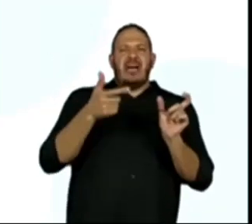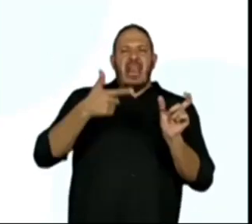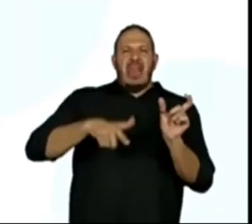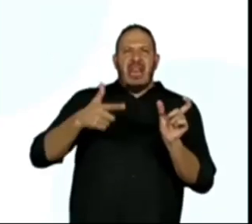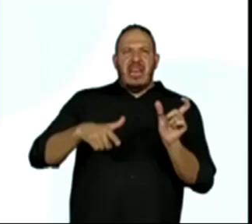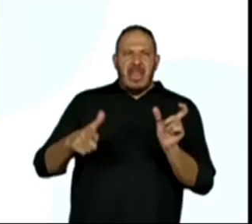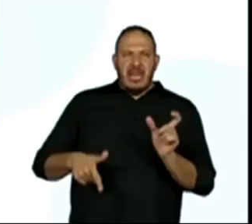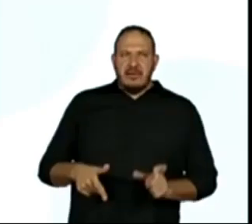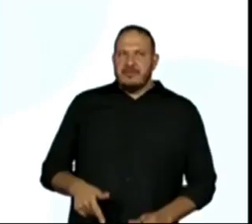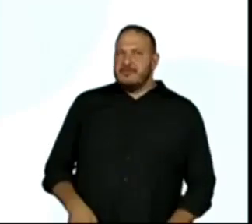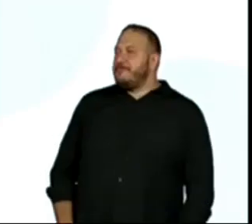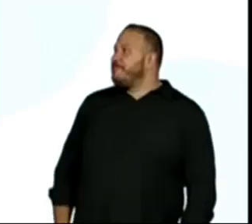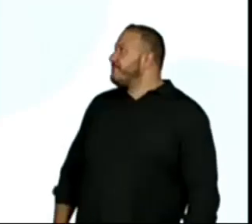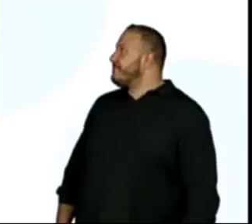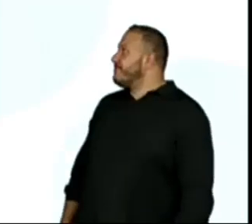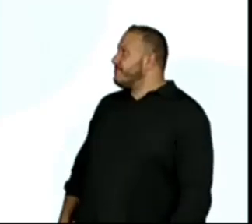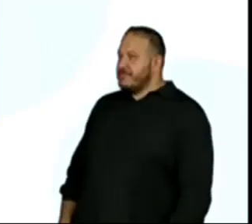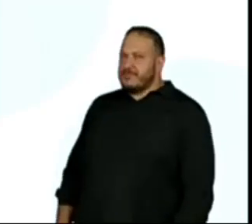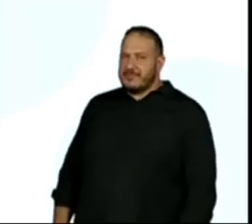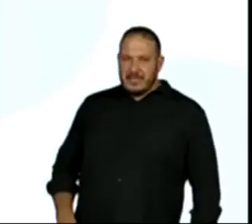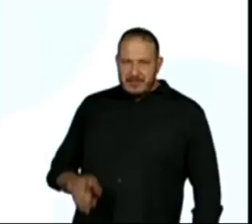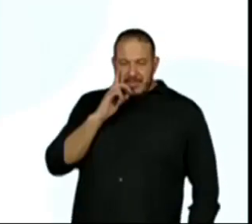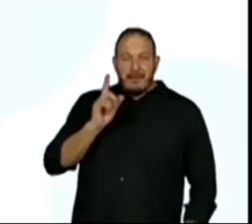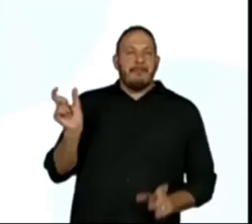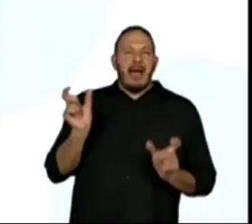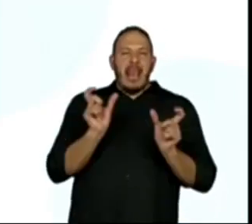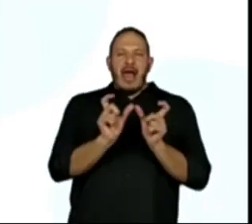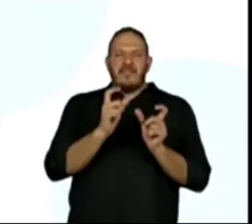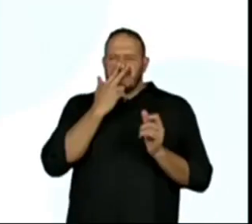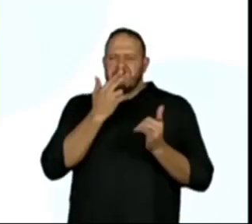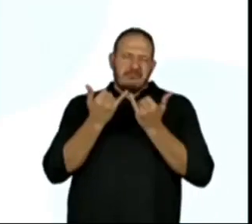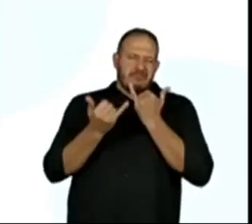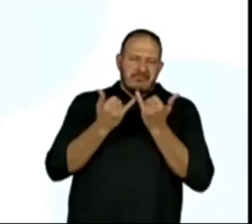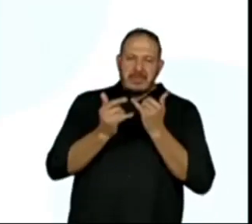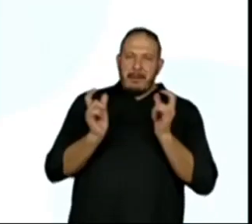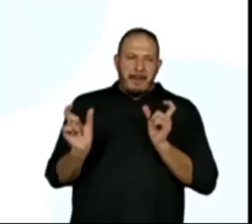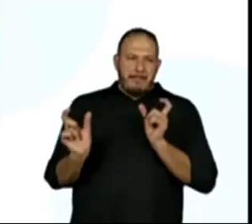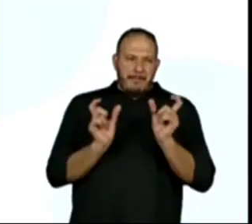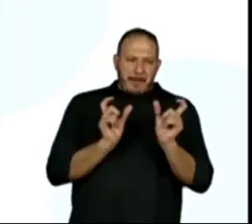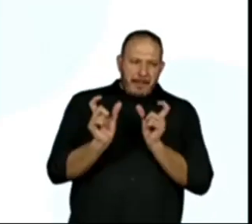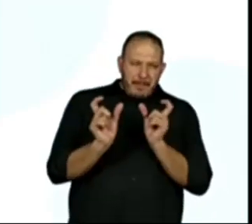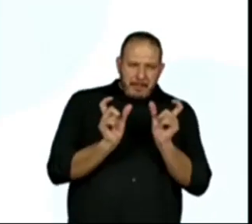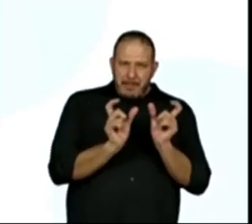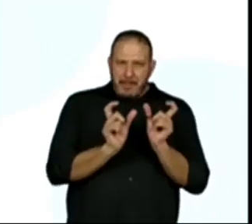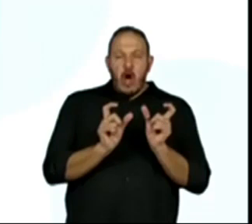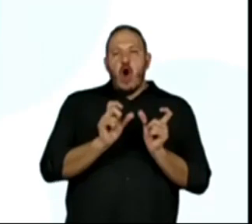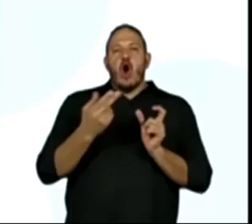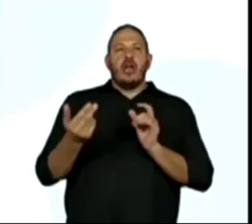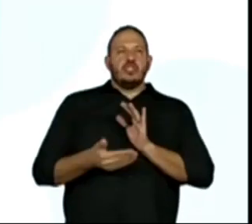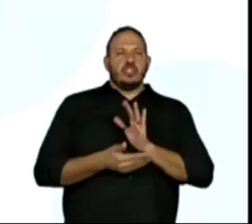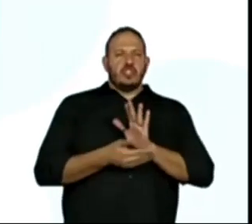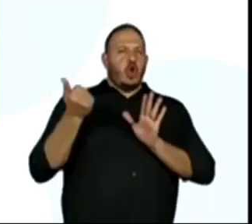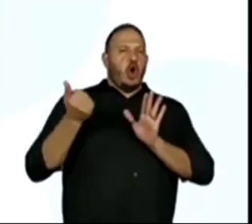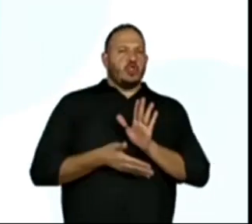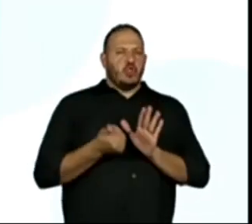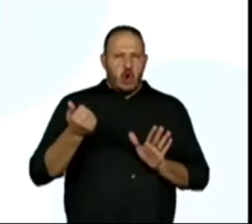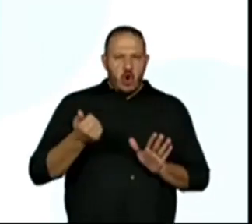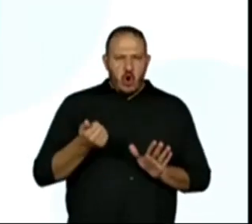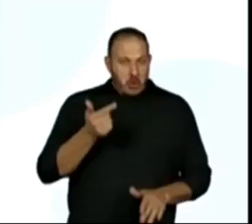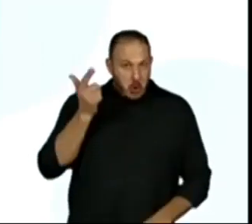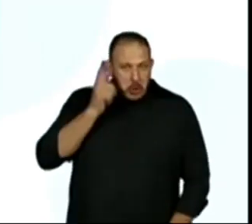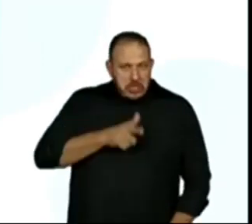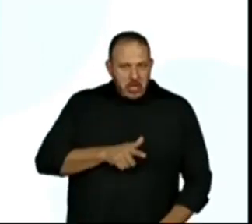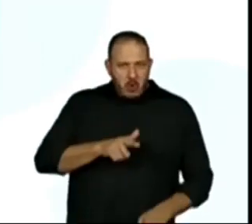Ó, por sinônimos, evitando as repetições ou nós tiramos palavras? Nós conseguimos